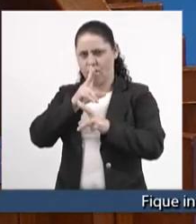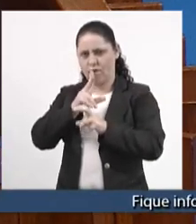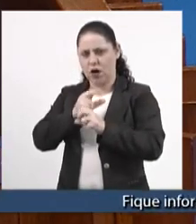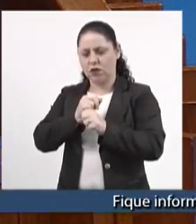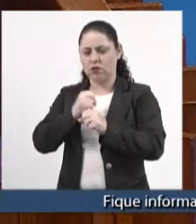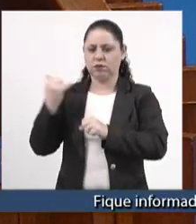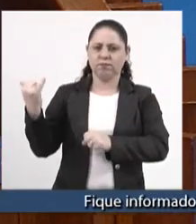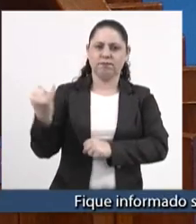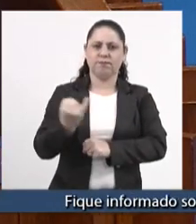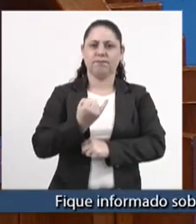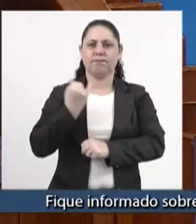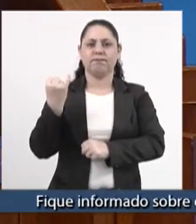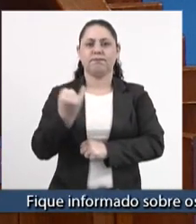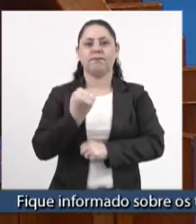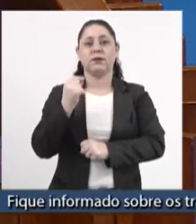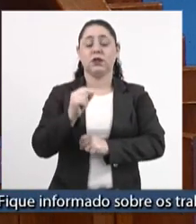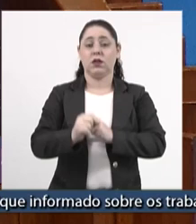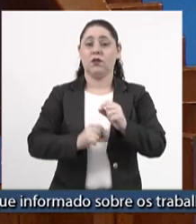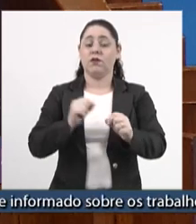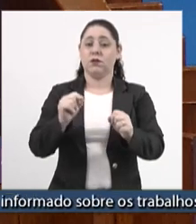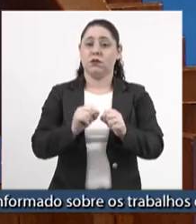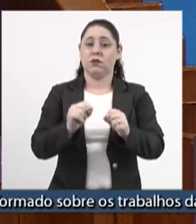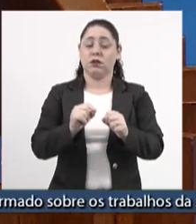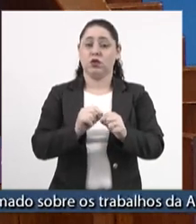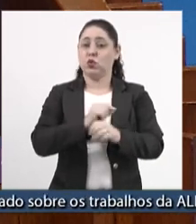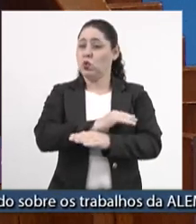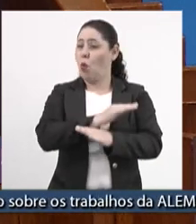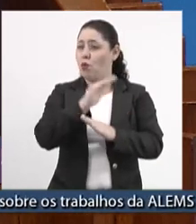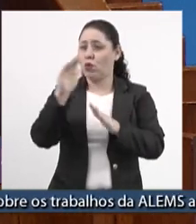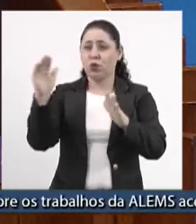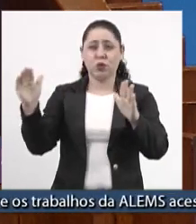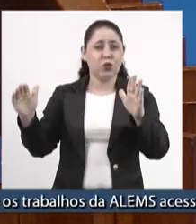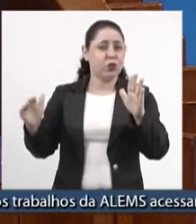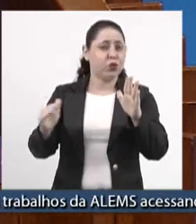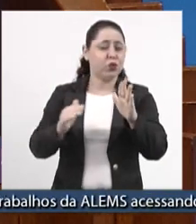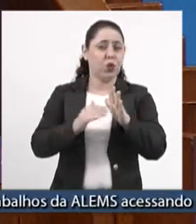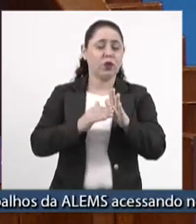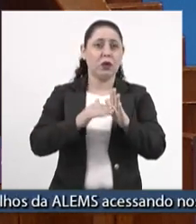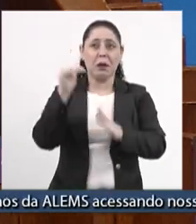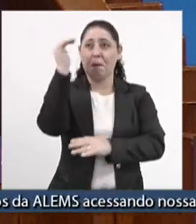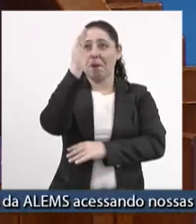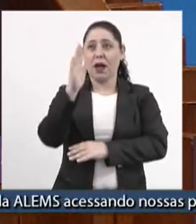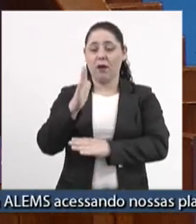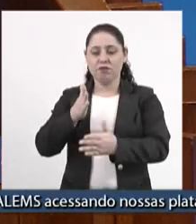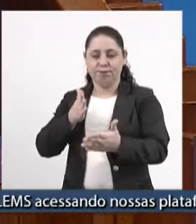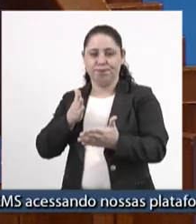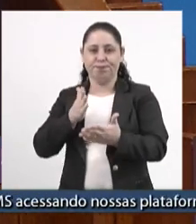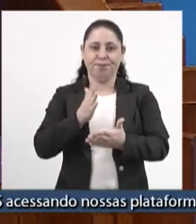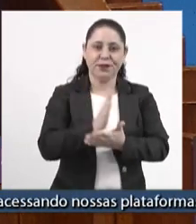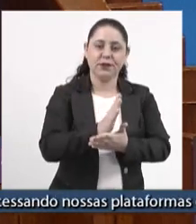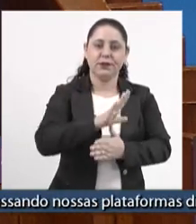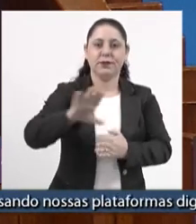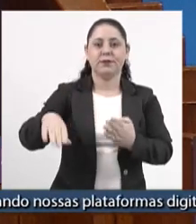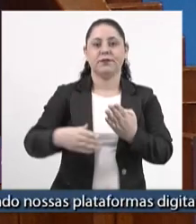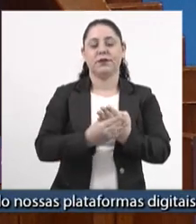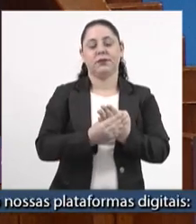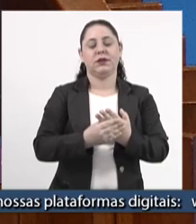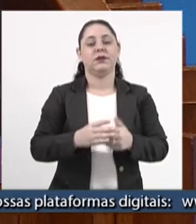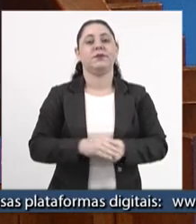relevância e está se fazendo de tudo em caráter nacional para passar essa emenda constitucional.